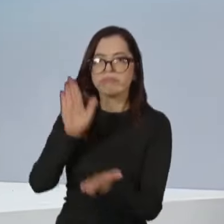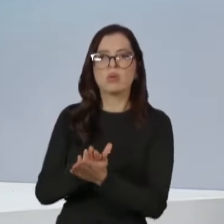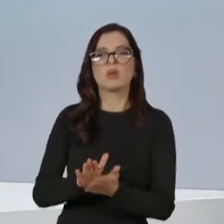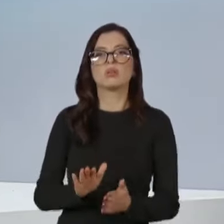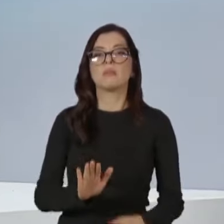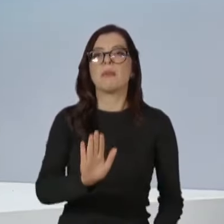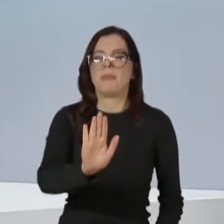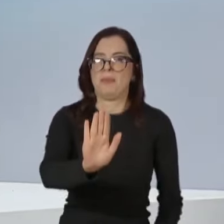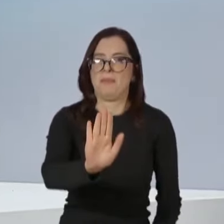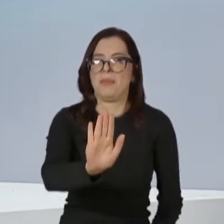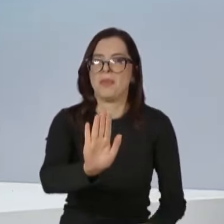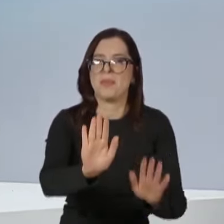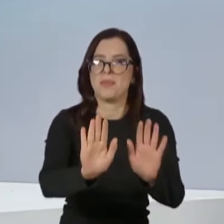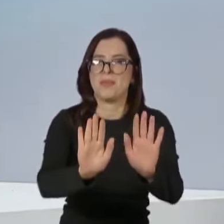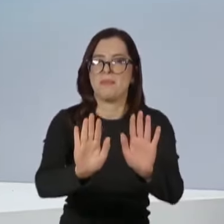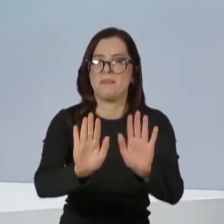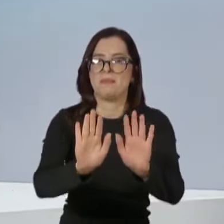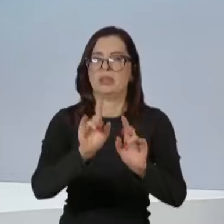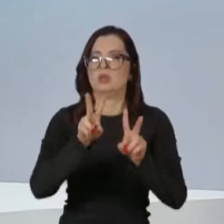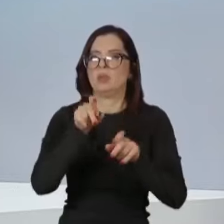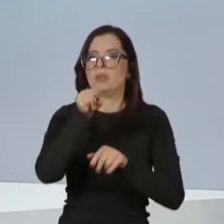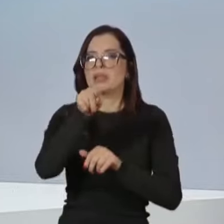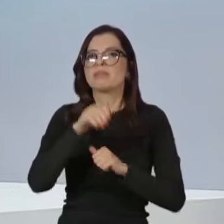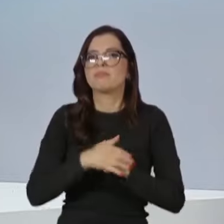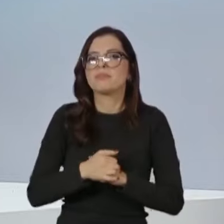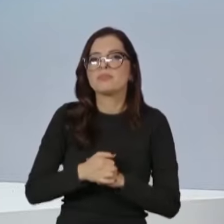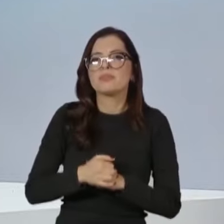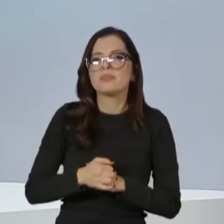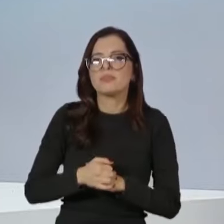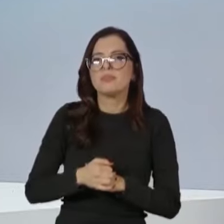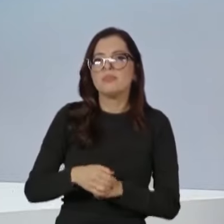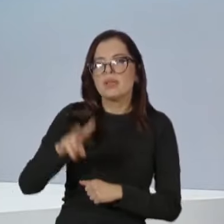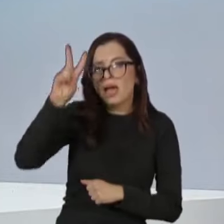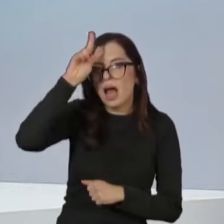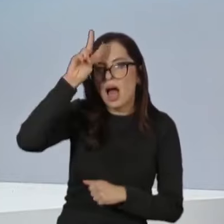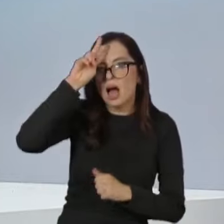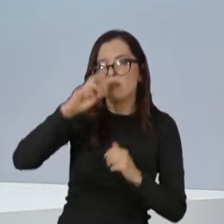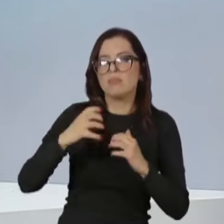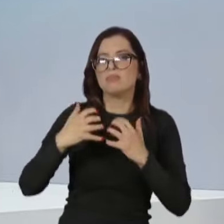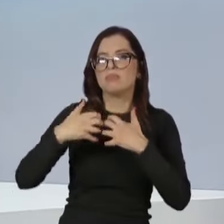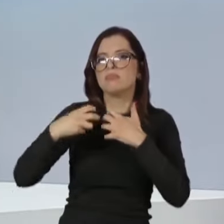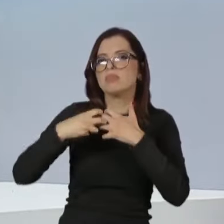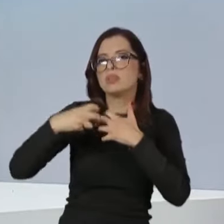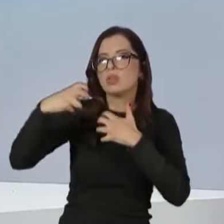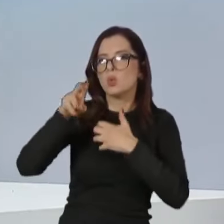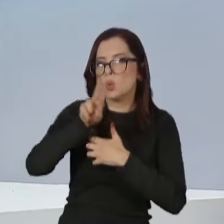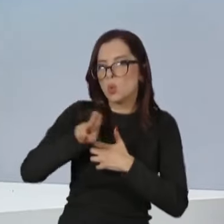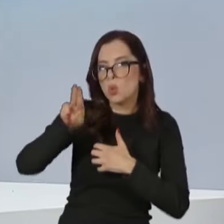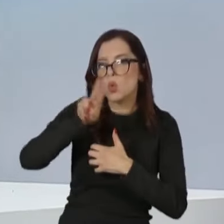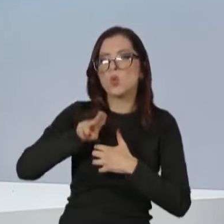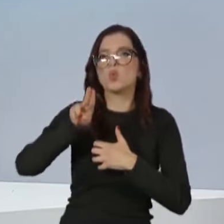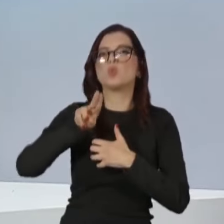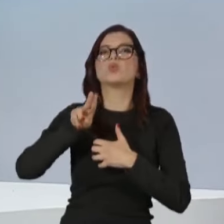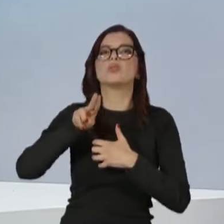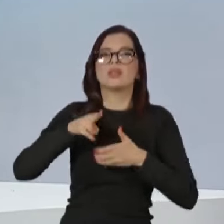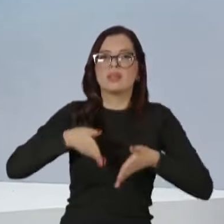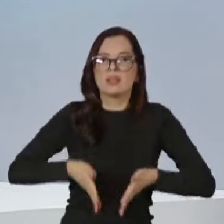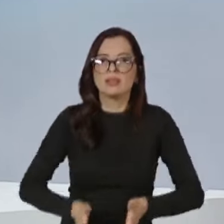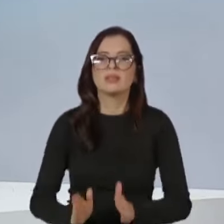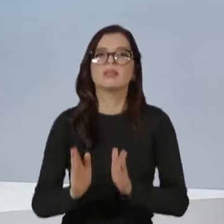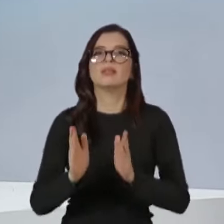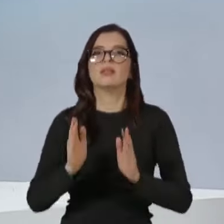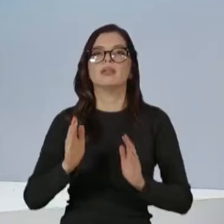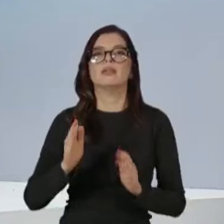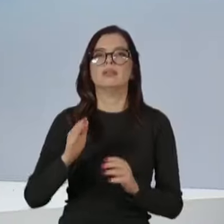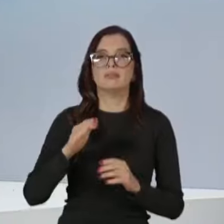sempre enfatiza, que é o uso da inteligência para o combate ao crime organizado. Ou seja, fuzil, não é vender uma